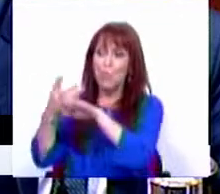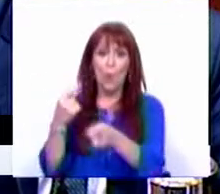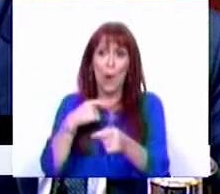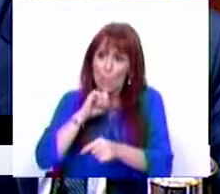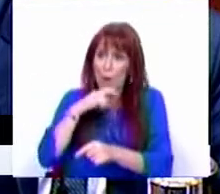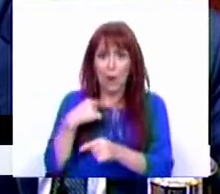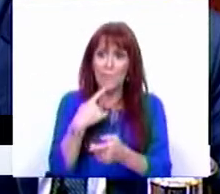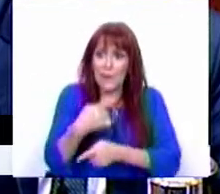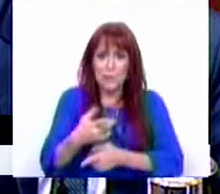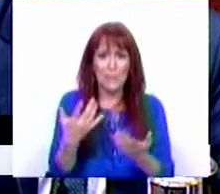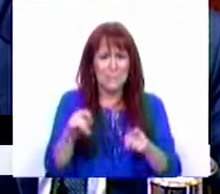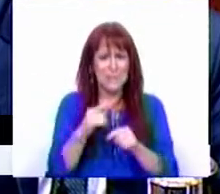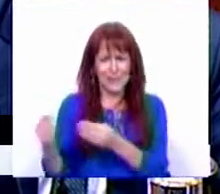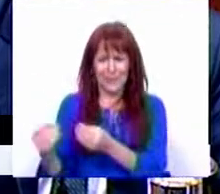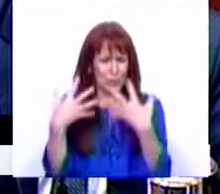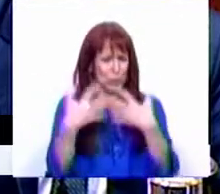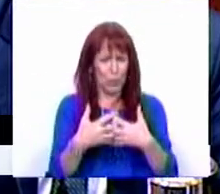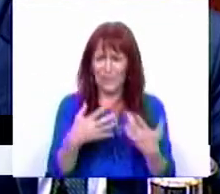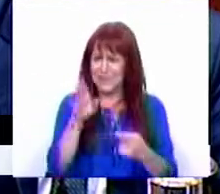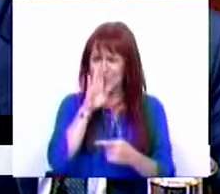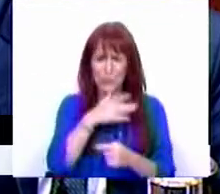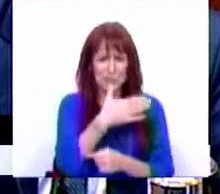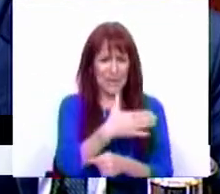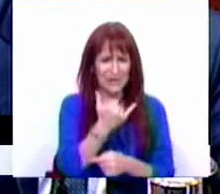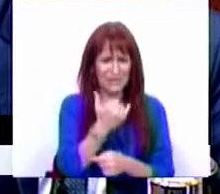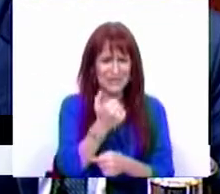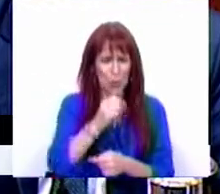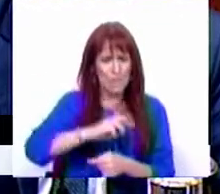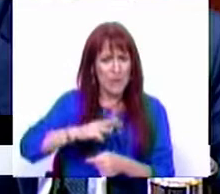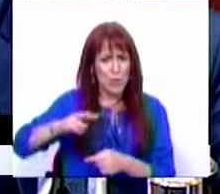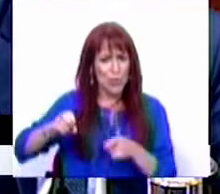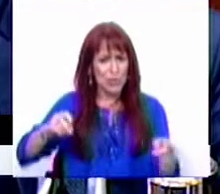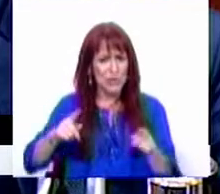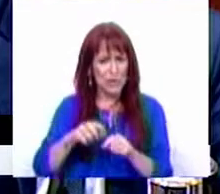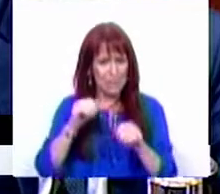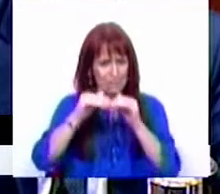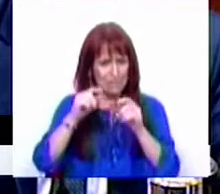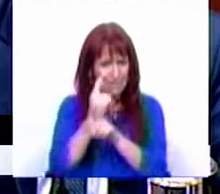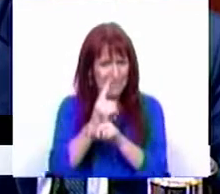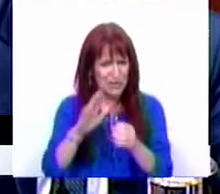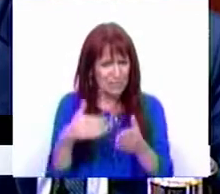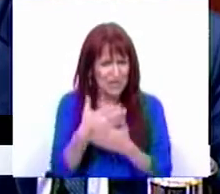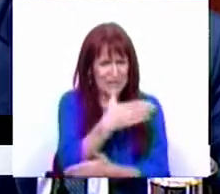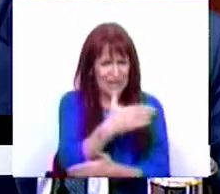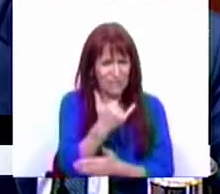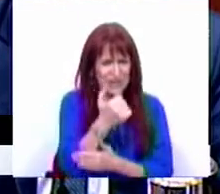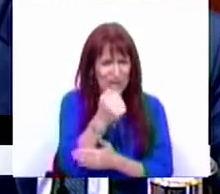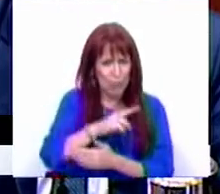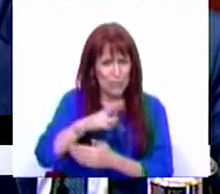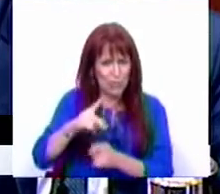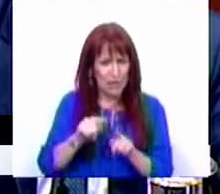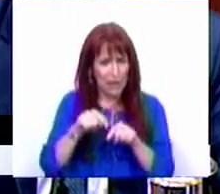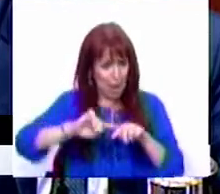teremos a oportunidade de dizer, mas terá-nos aqui uma dúvida, os 125 milhões de euros são os mesmos que apresentam. Os 125 milhões de euros